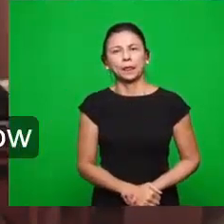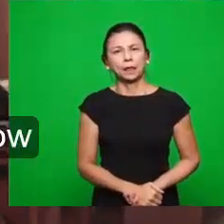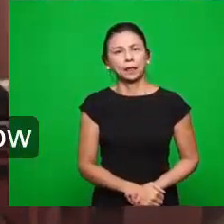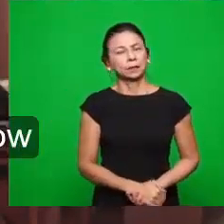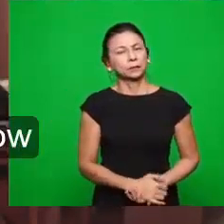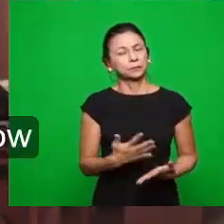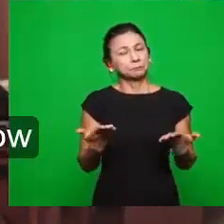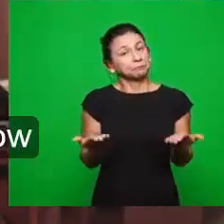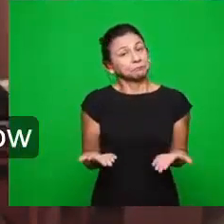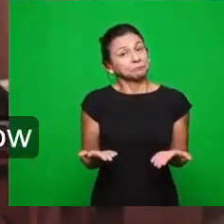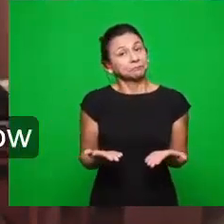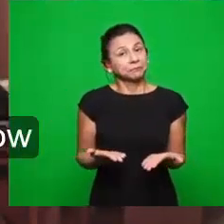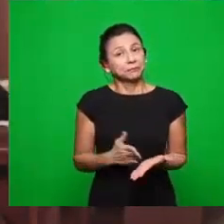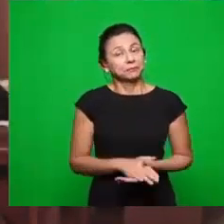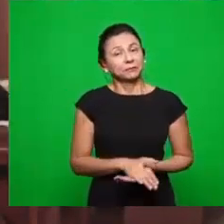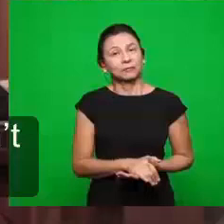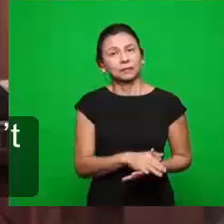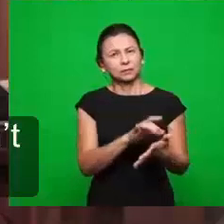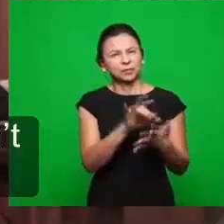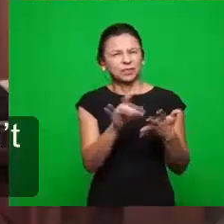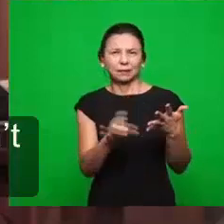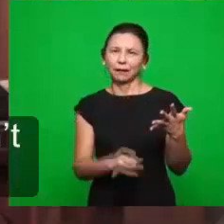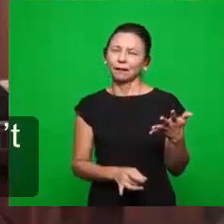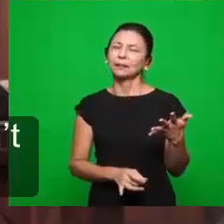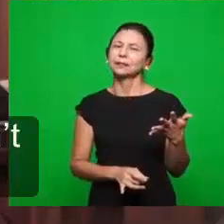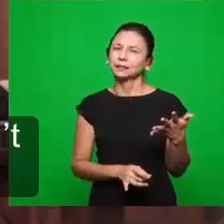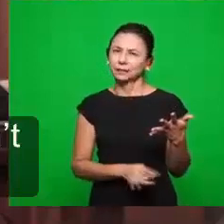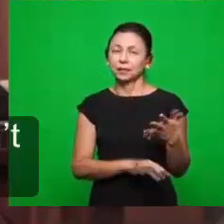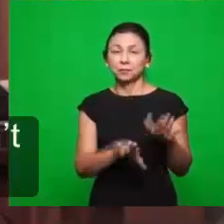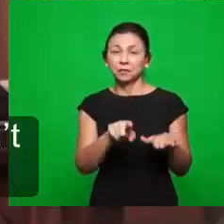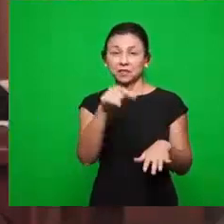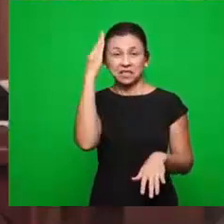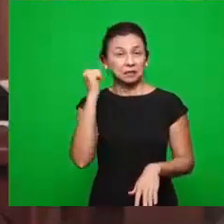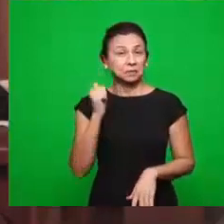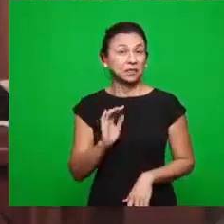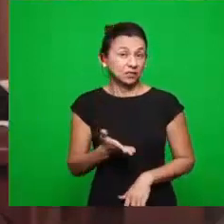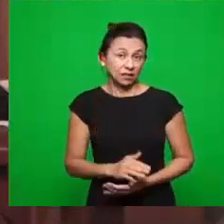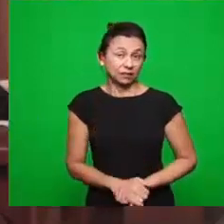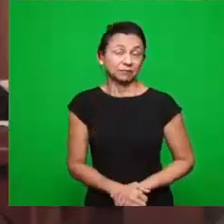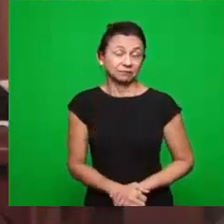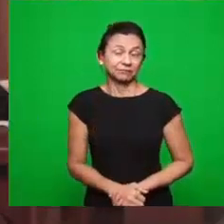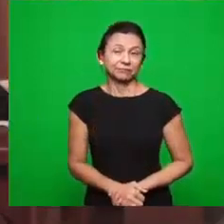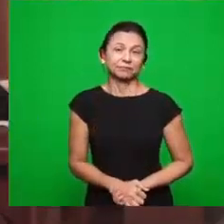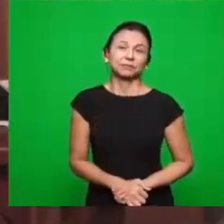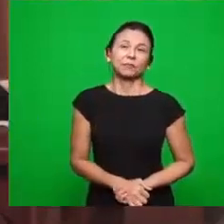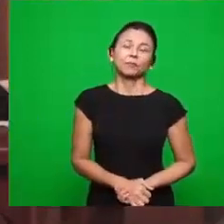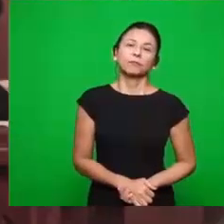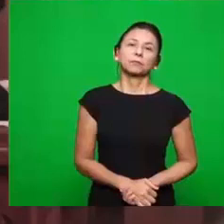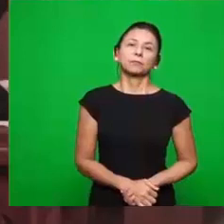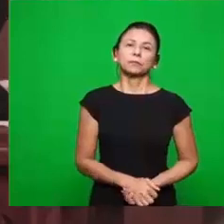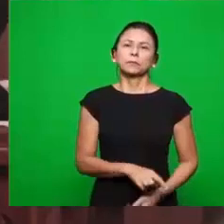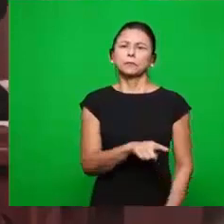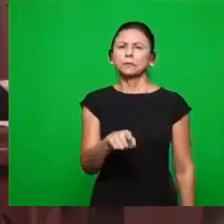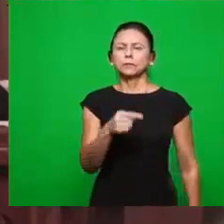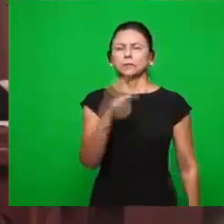detalhe que talvez o irmão não sabia, né? Já leu tudo, já sabia de tudo, mas não sabe disso. Então, por quê? Por que que ele